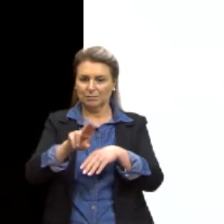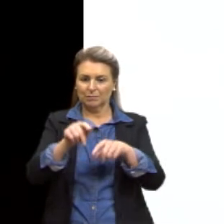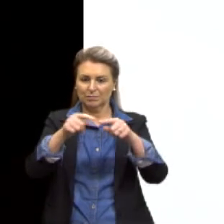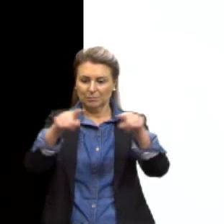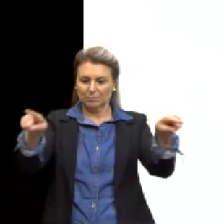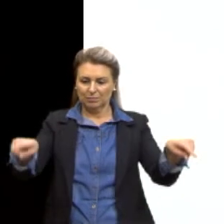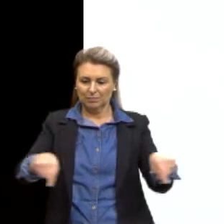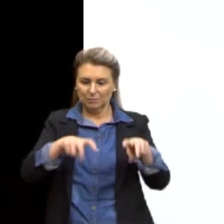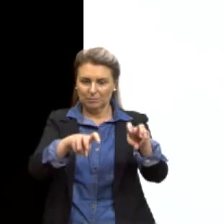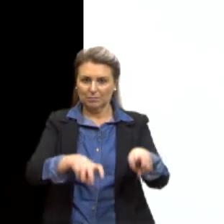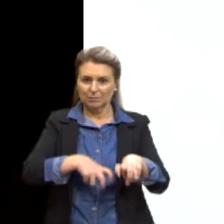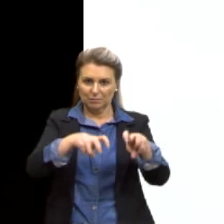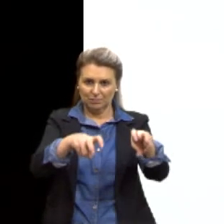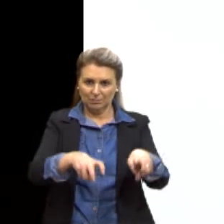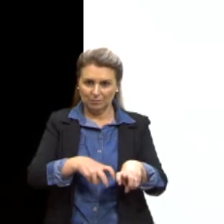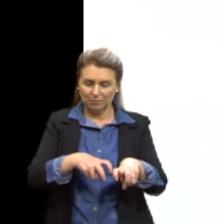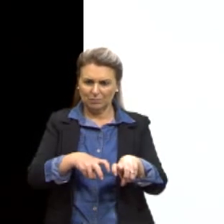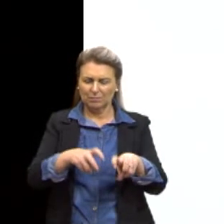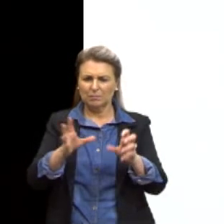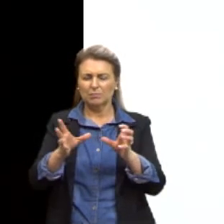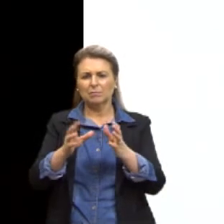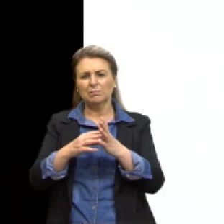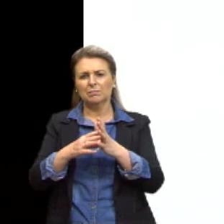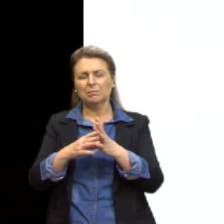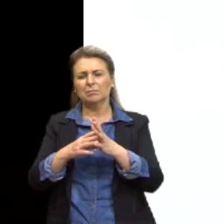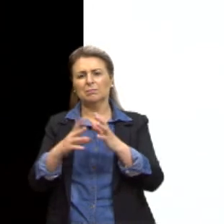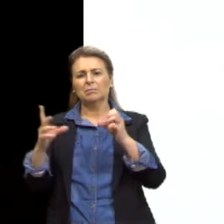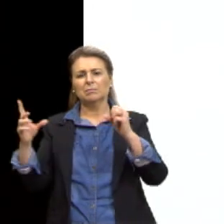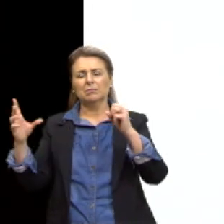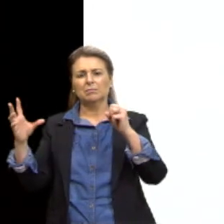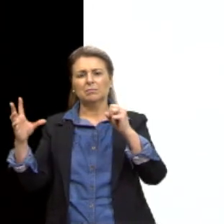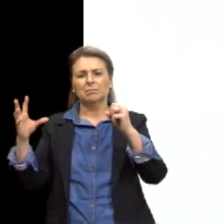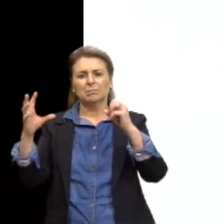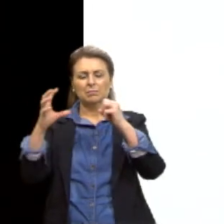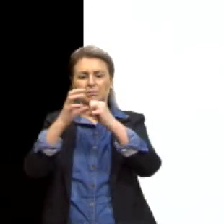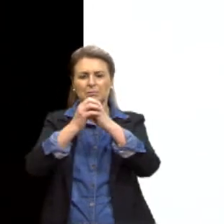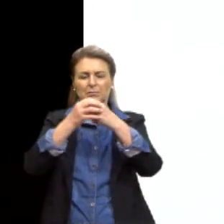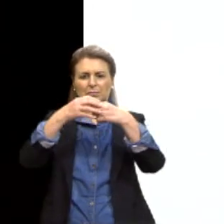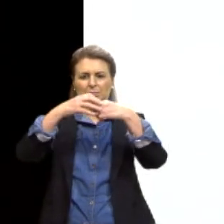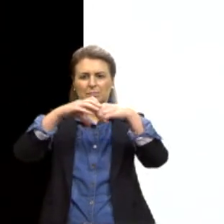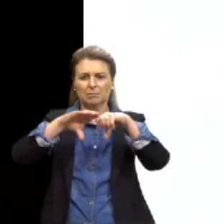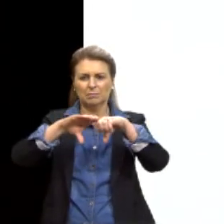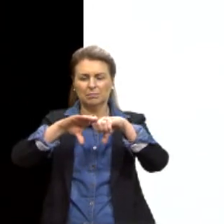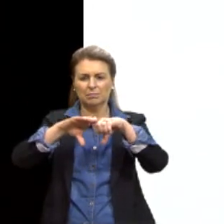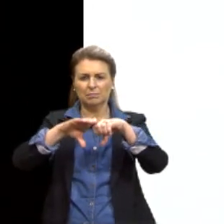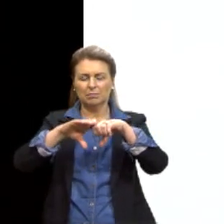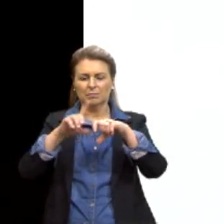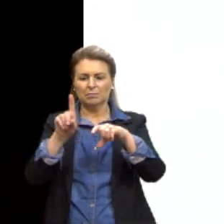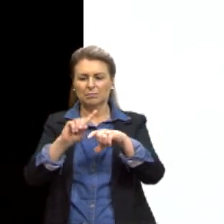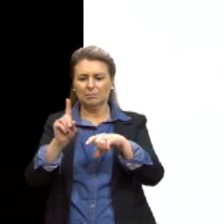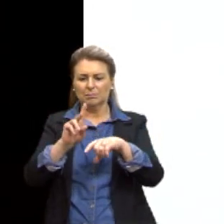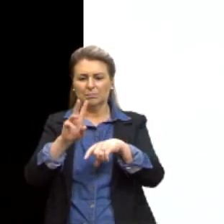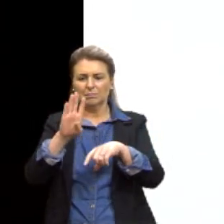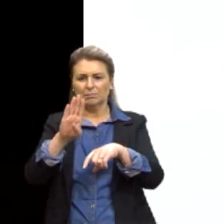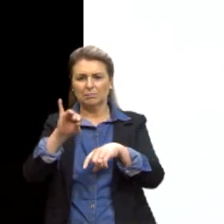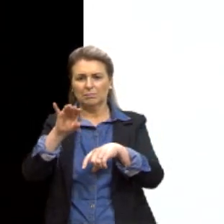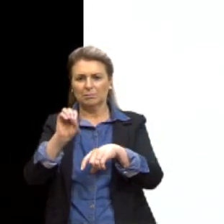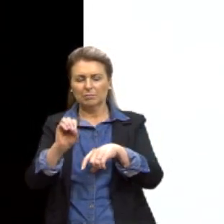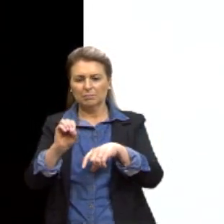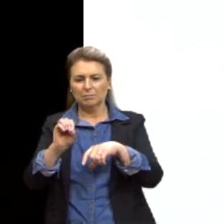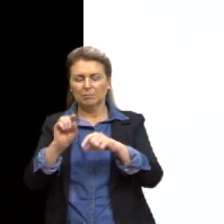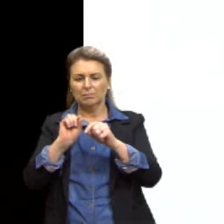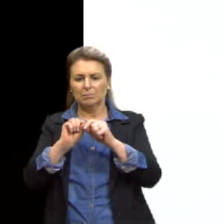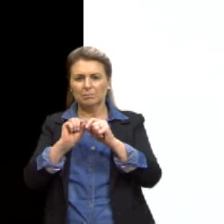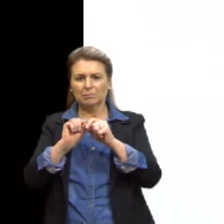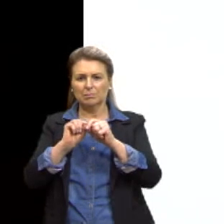inibindo a atividade de uma enzima nos vegetais envolvida na biosíntese de aminoácidos essenciais.